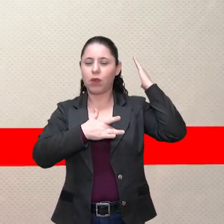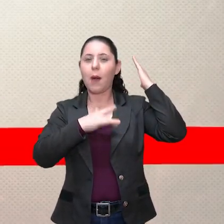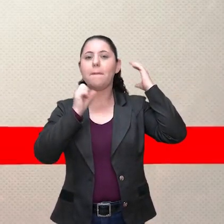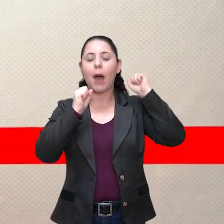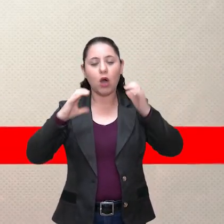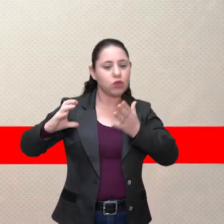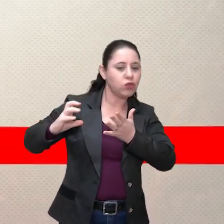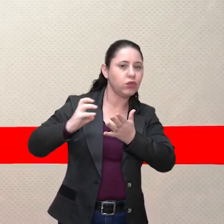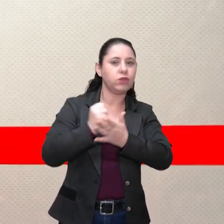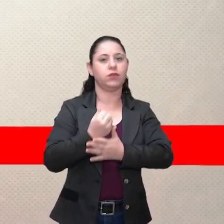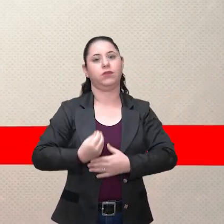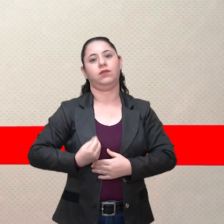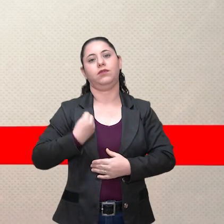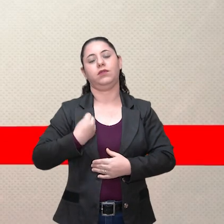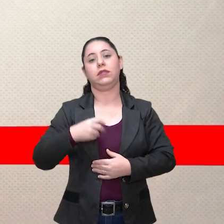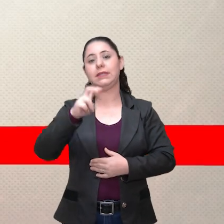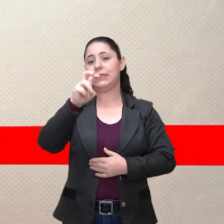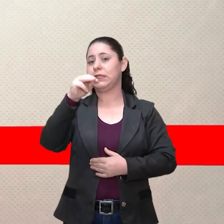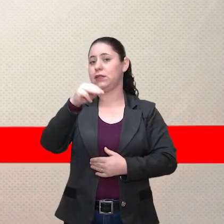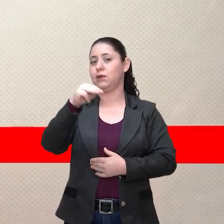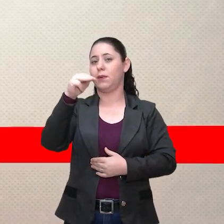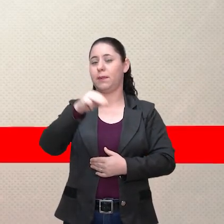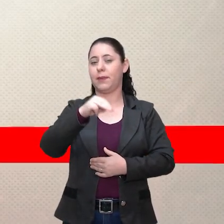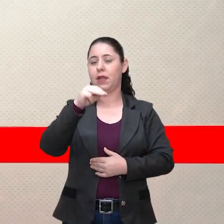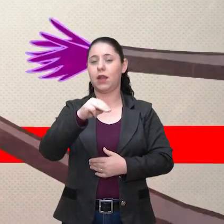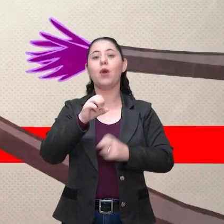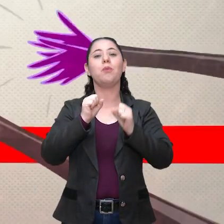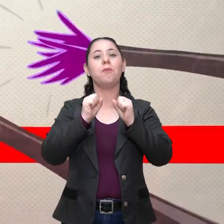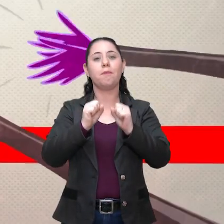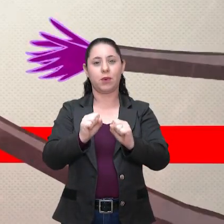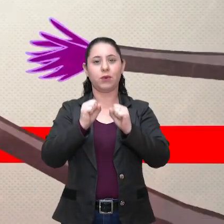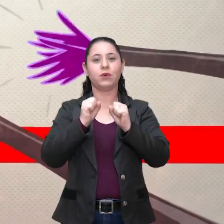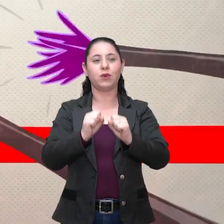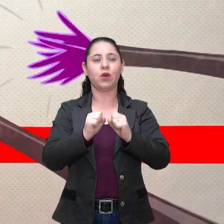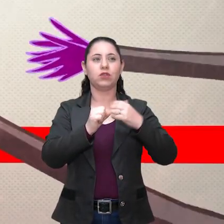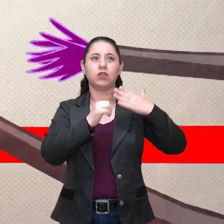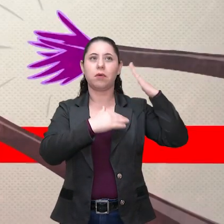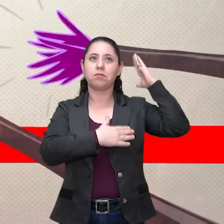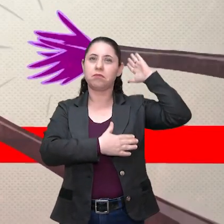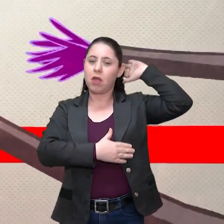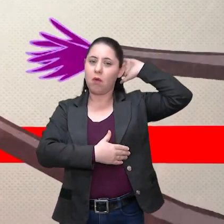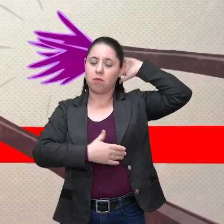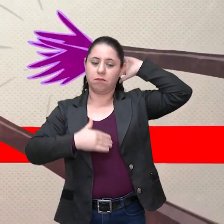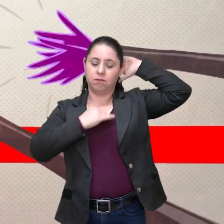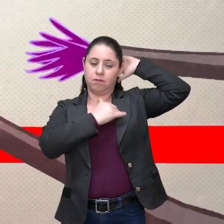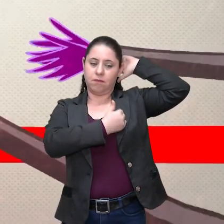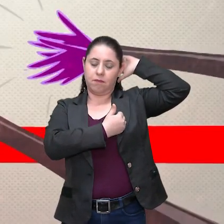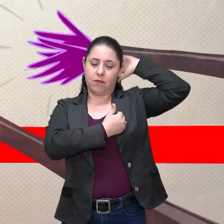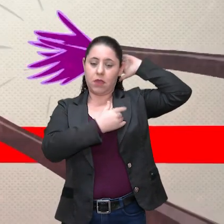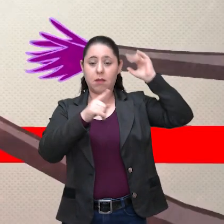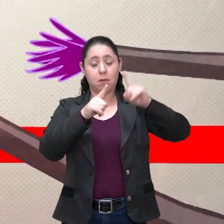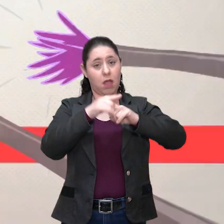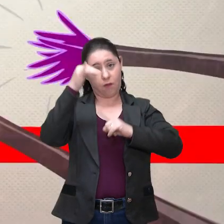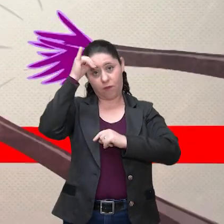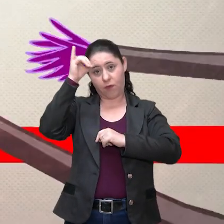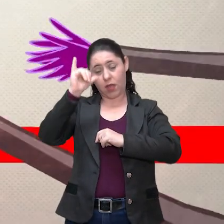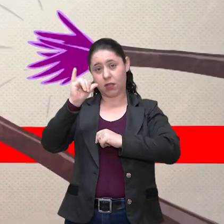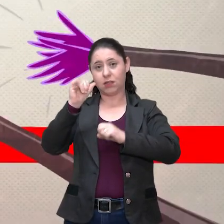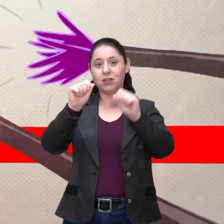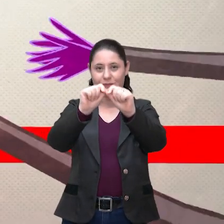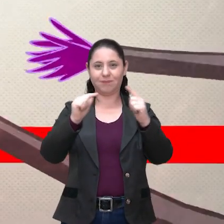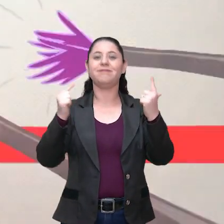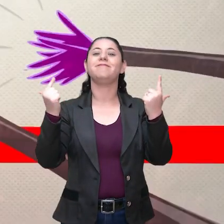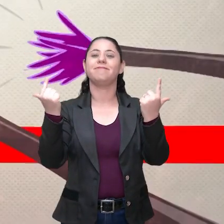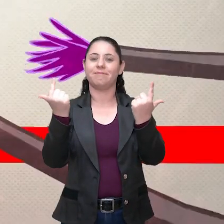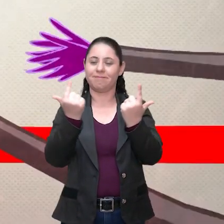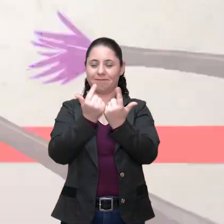toque pode salvar sua vida. Cinco minutos são suficientes para o autoexame. E previna-se,